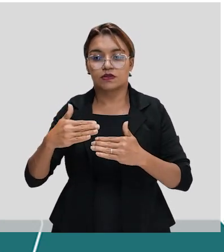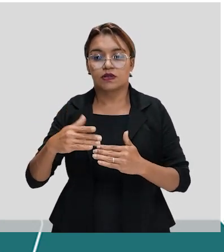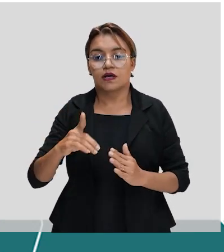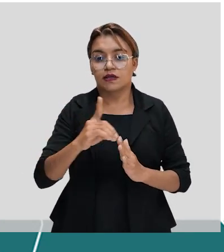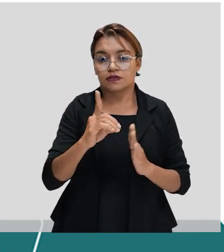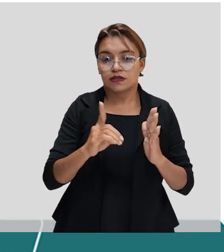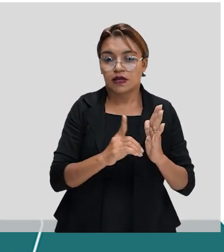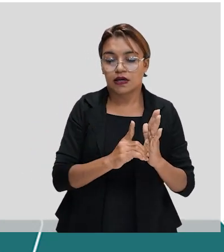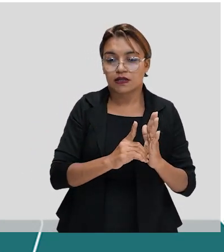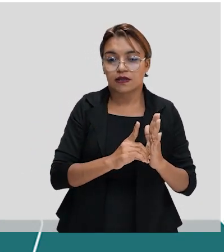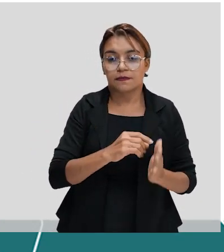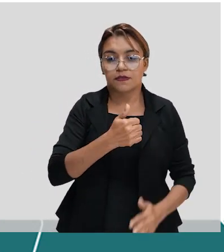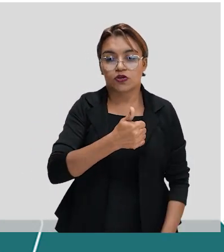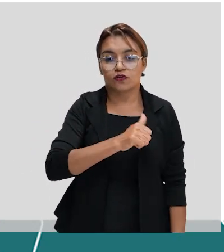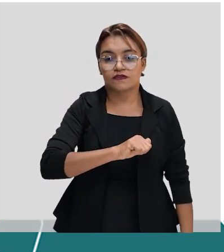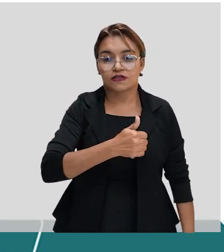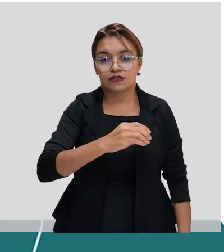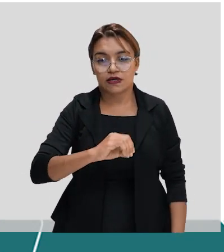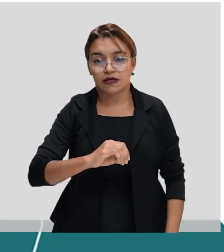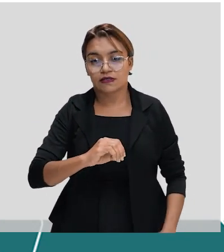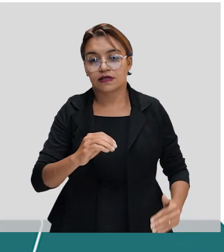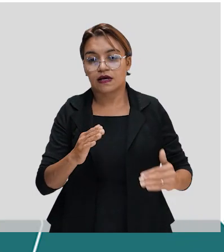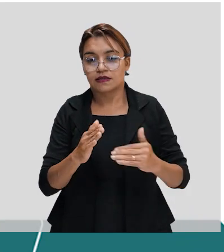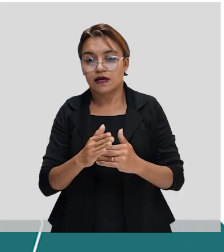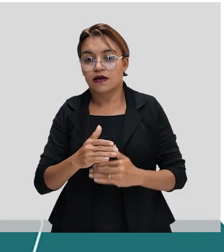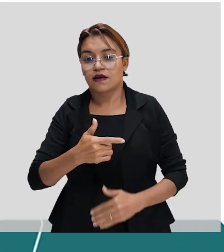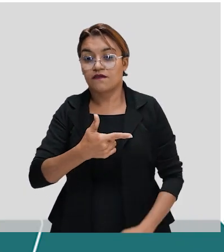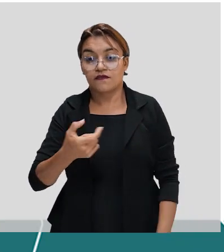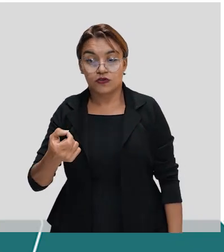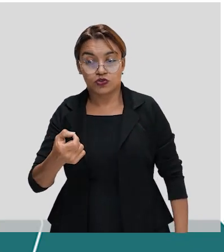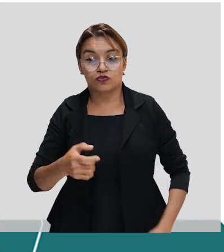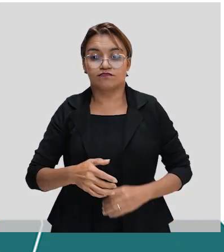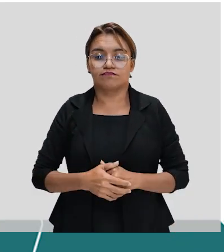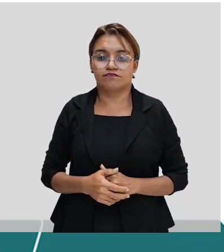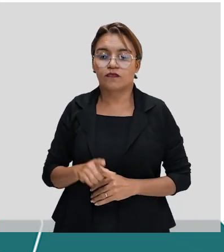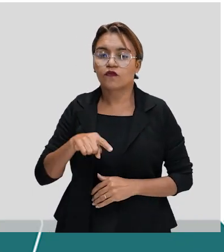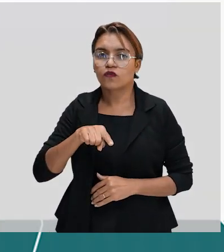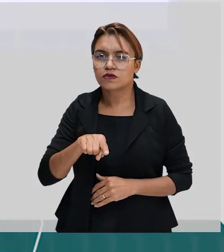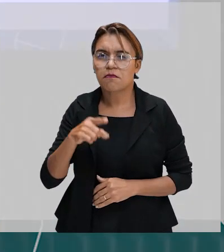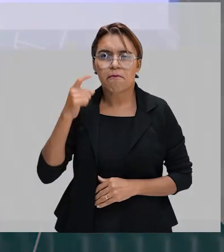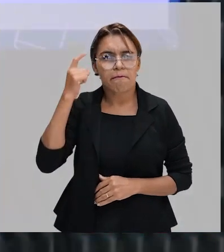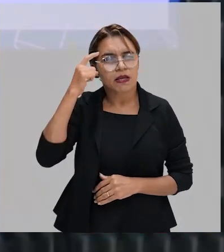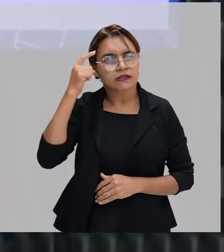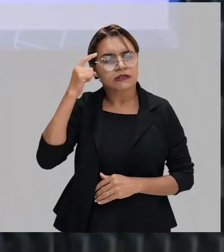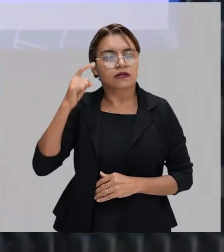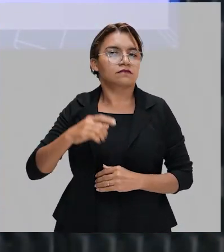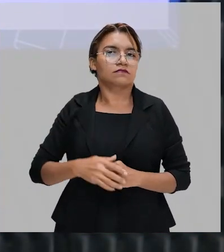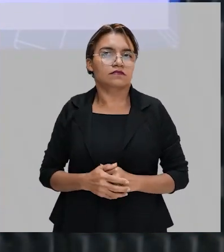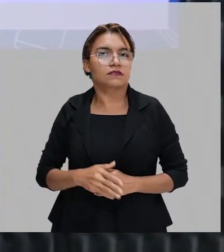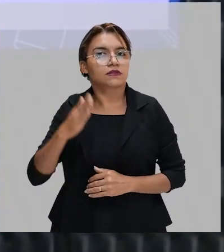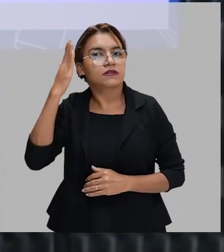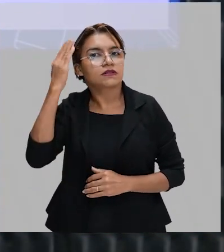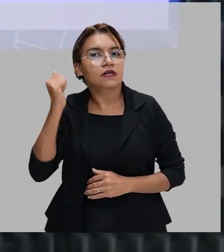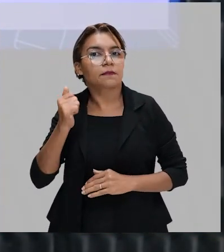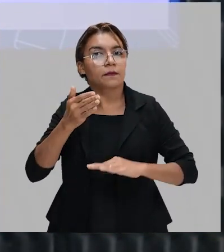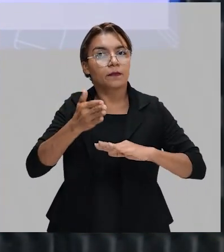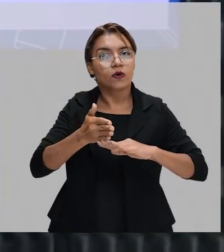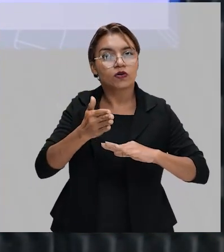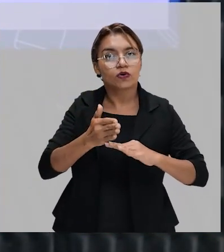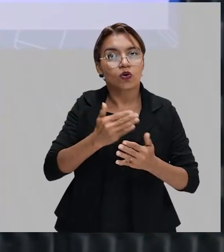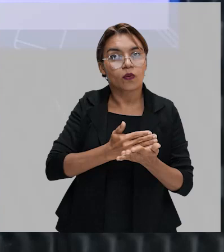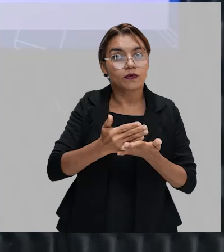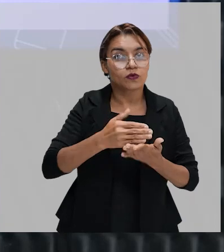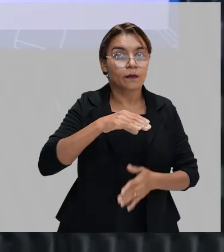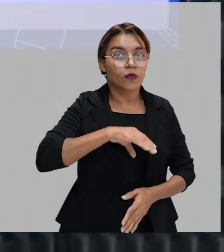1910 a 1920. Se você pensar bem, você sabe que o modernismo começou em